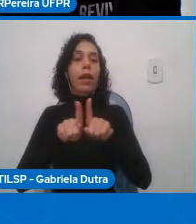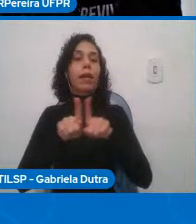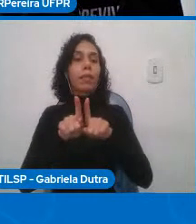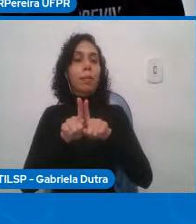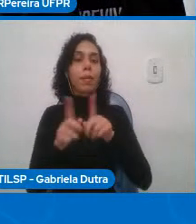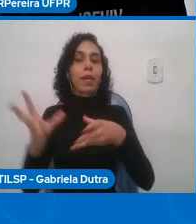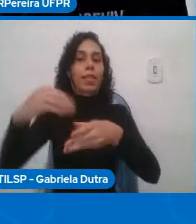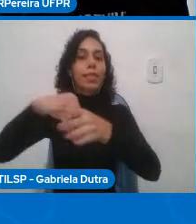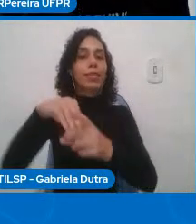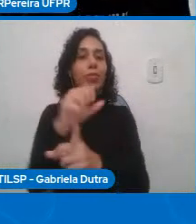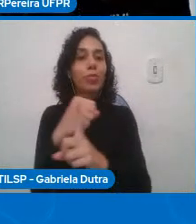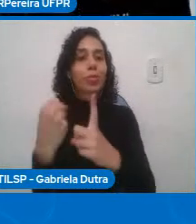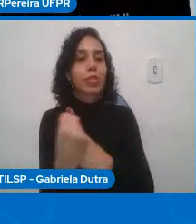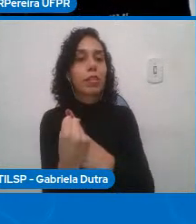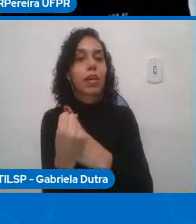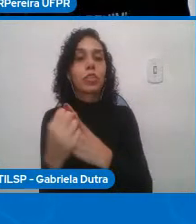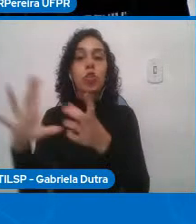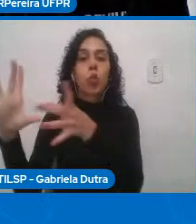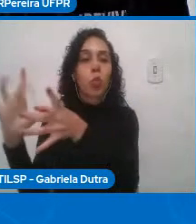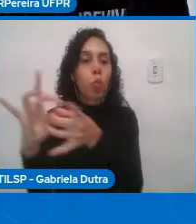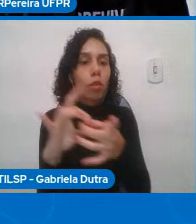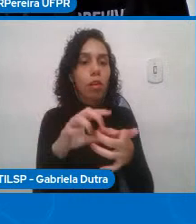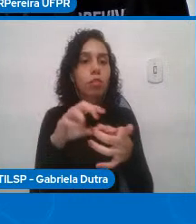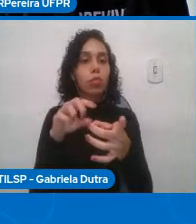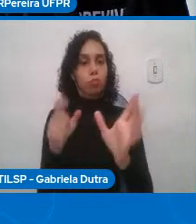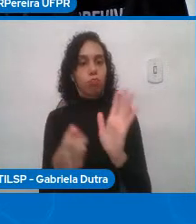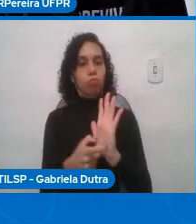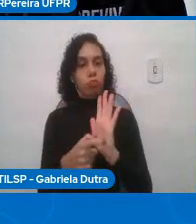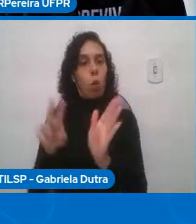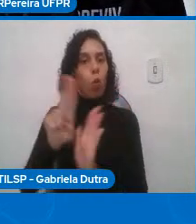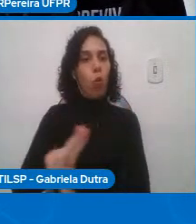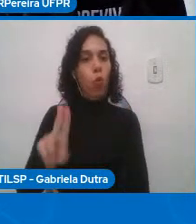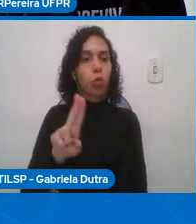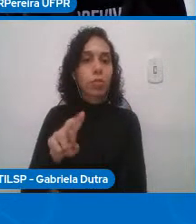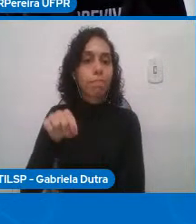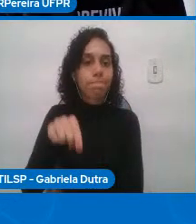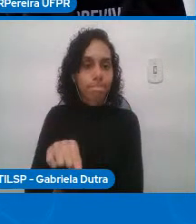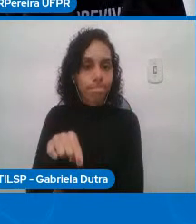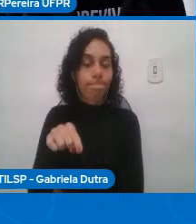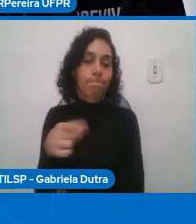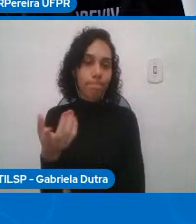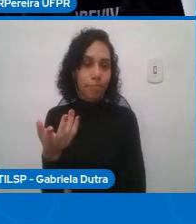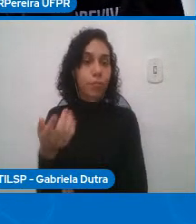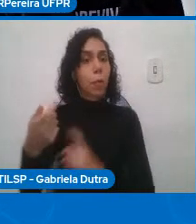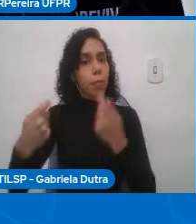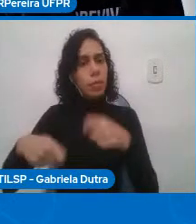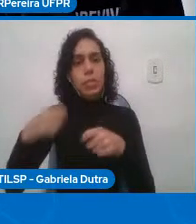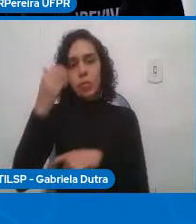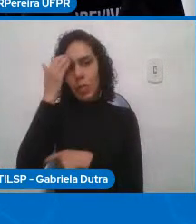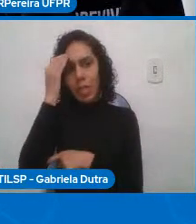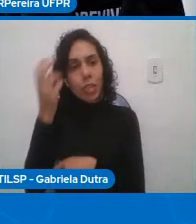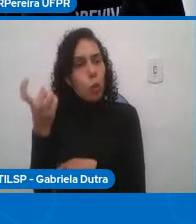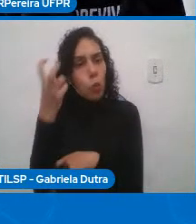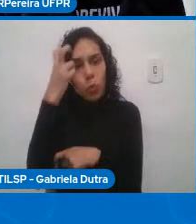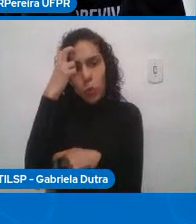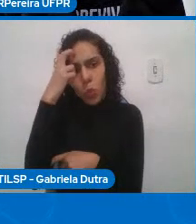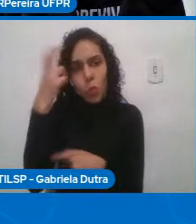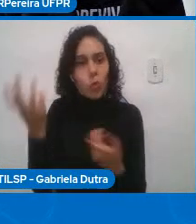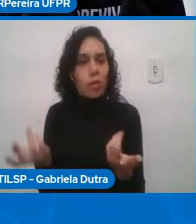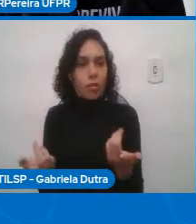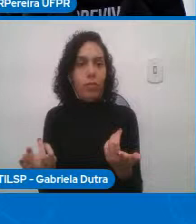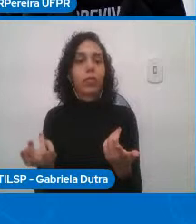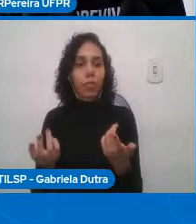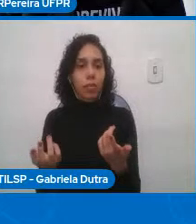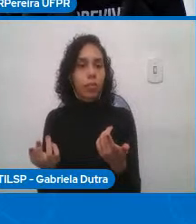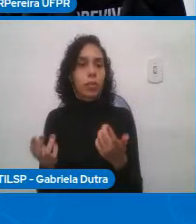valores das pessoas aqui no mundo social agora eu não tenho nada nas recomendações curriculares que